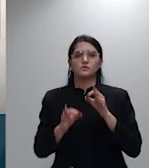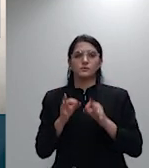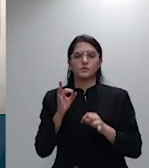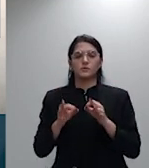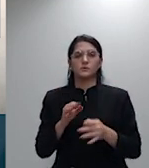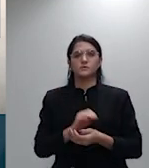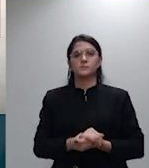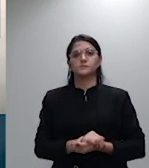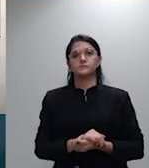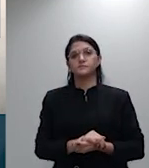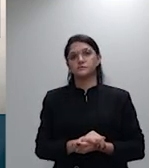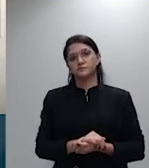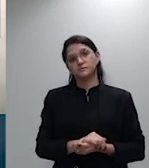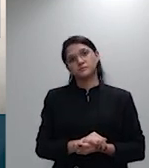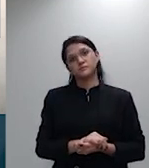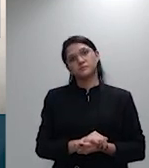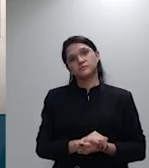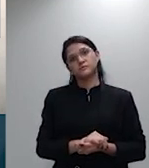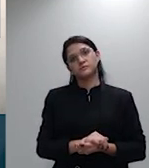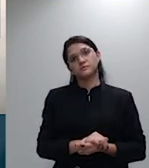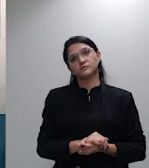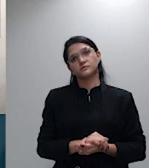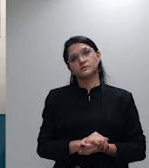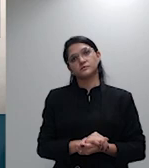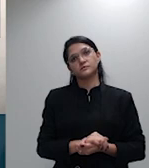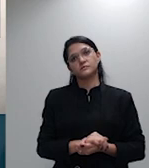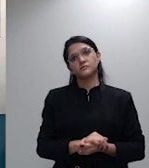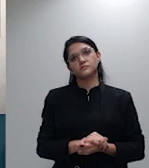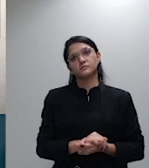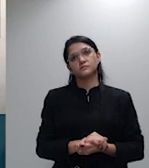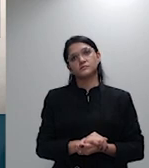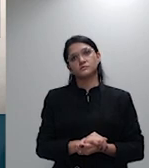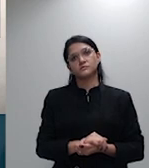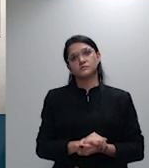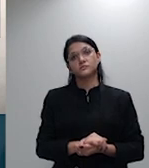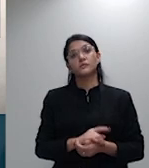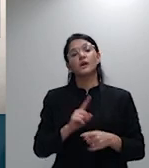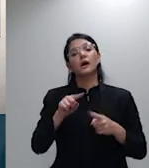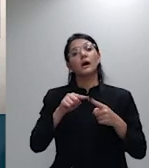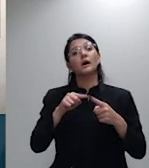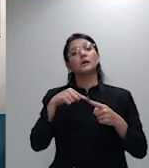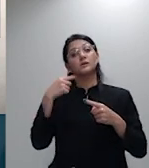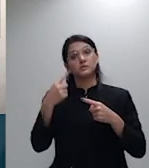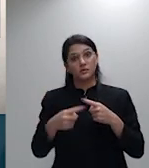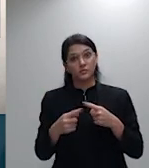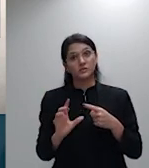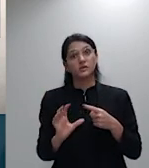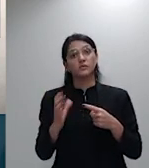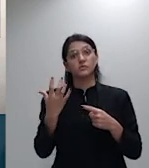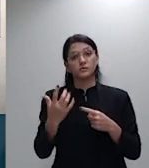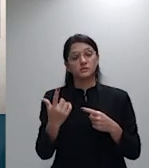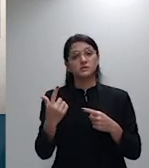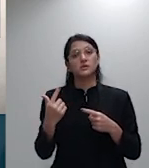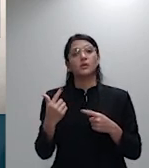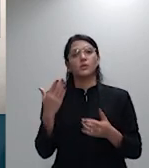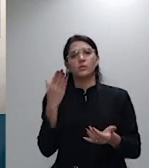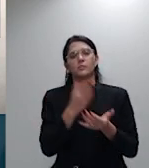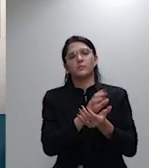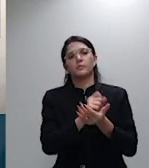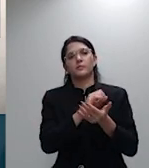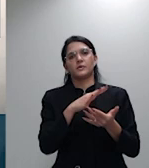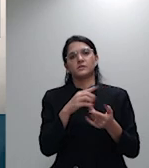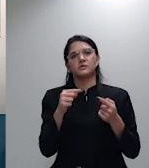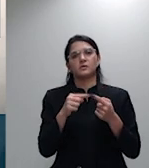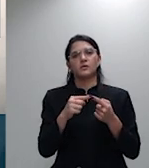na presente ação recisória proposta com base no 485 inciso 4 alegam os autores que foi